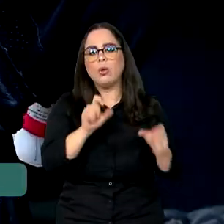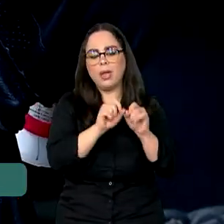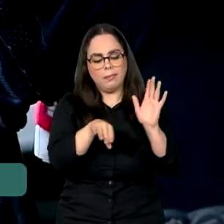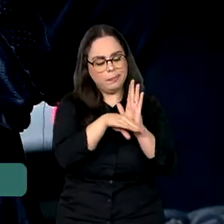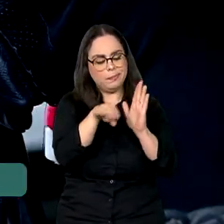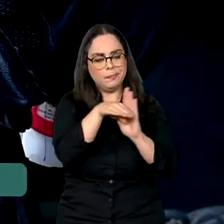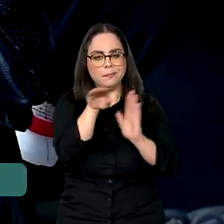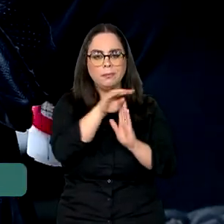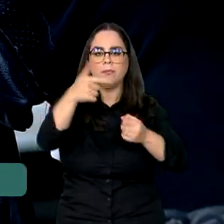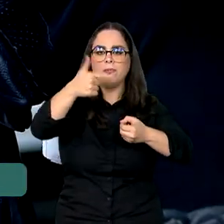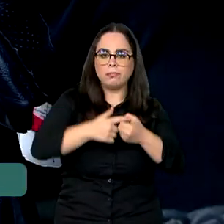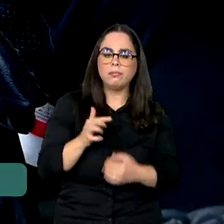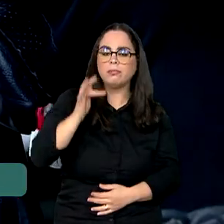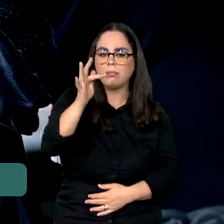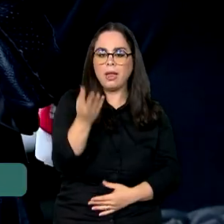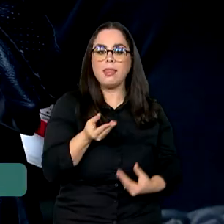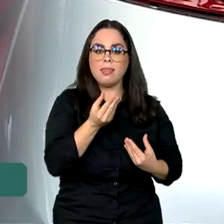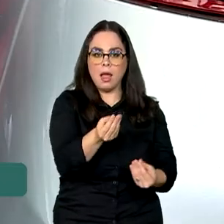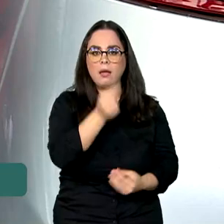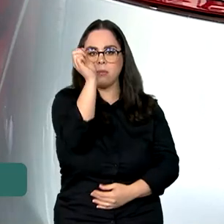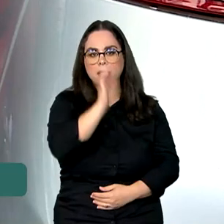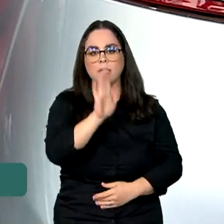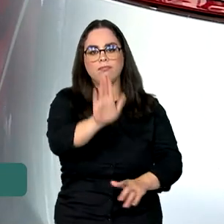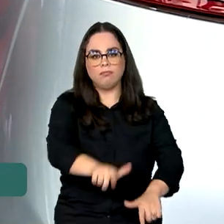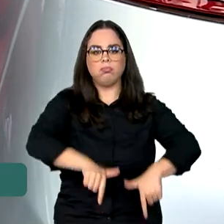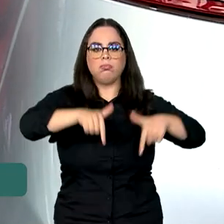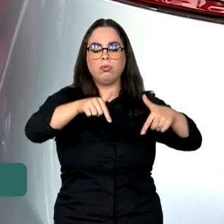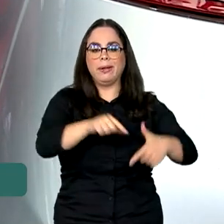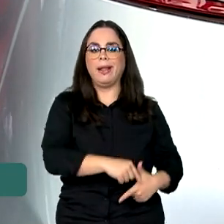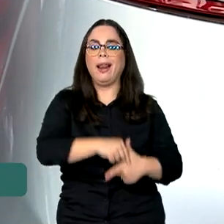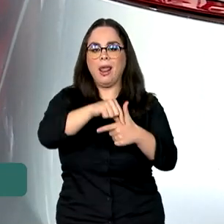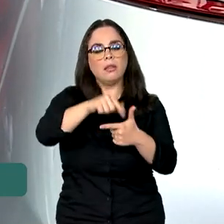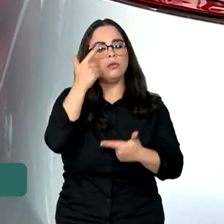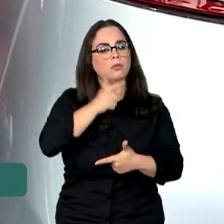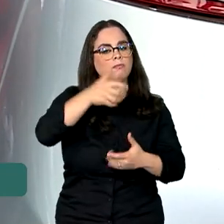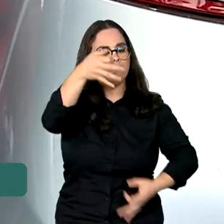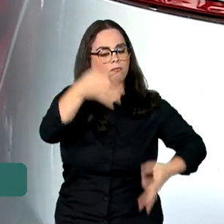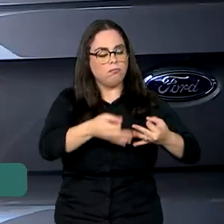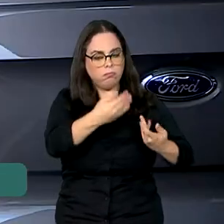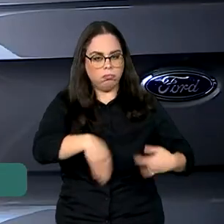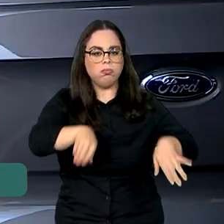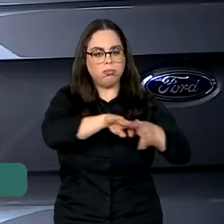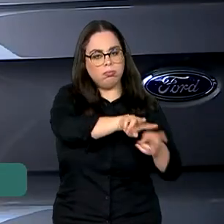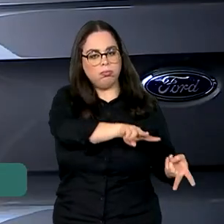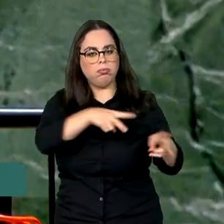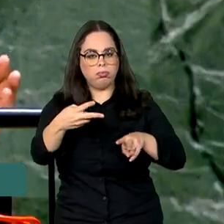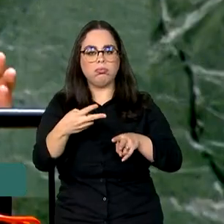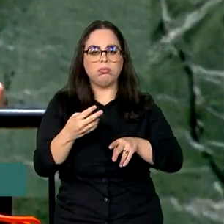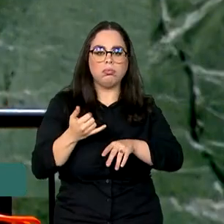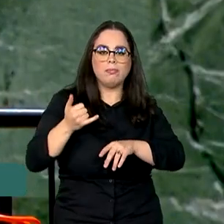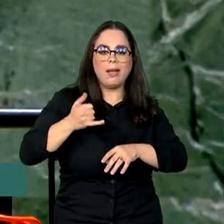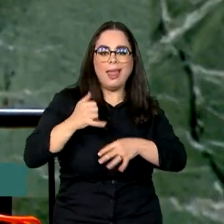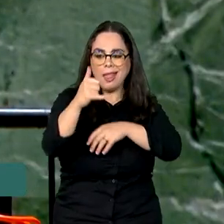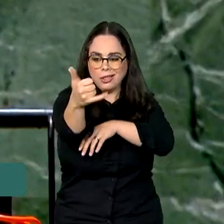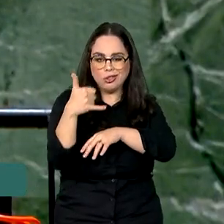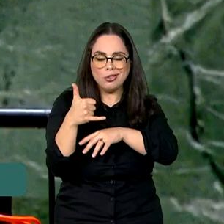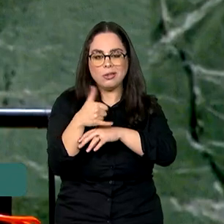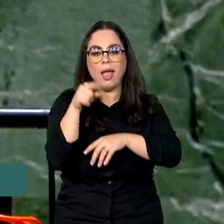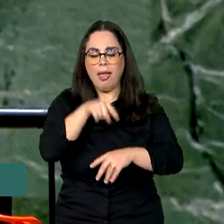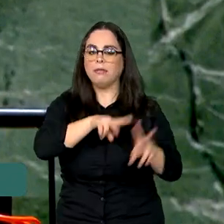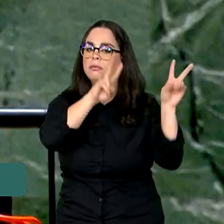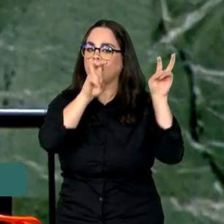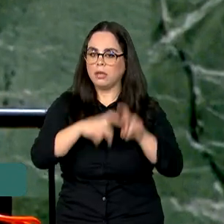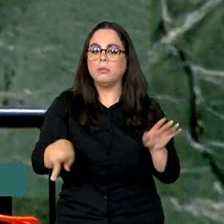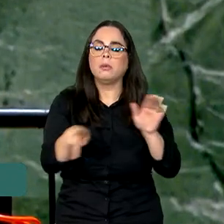Futuro coloca o Brasil na liderança para uma transição energética justa, equilibrada e inclusiva. Esse foi um dos